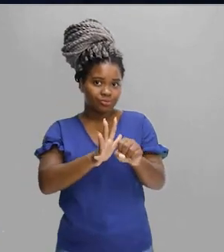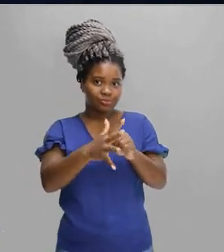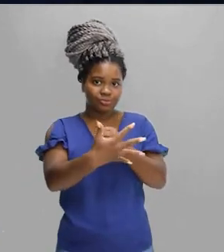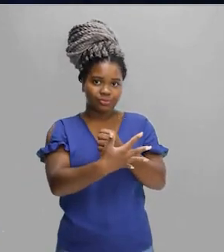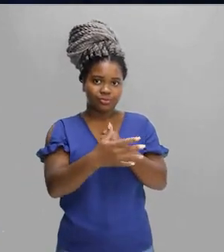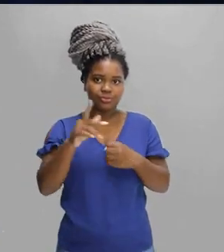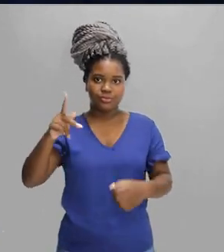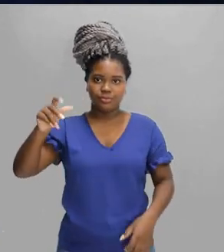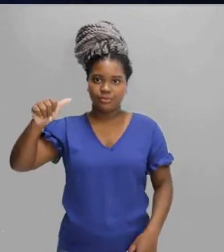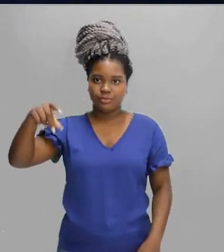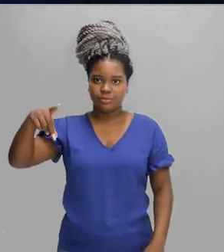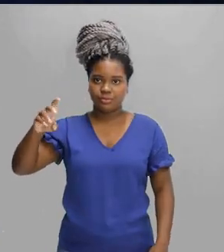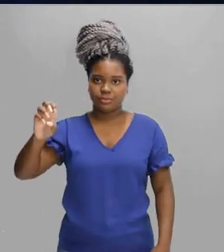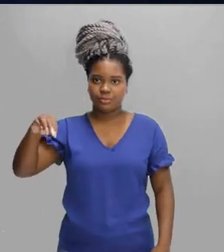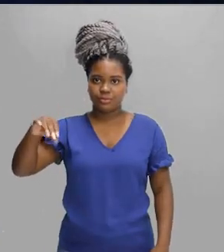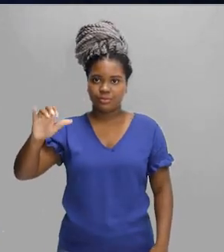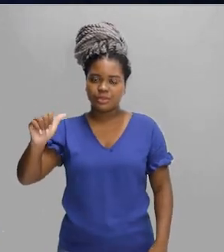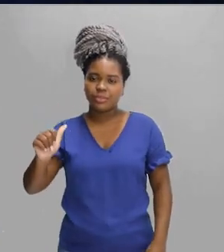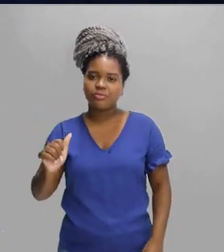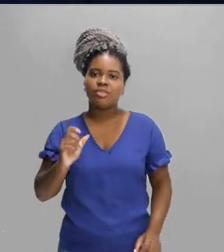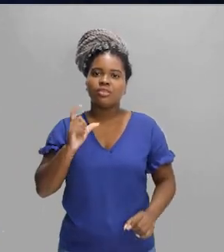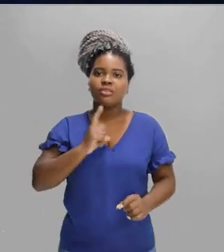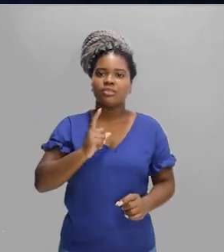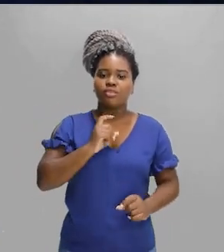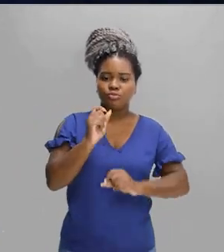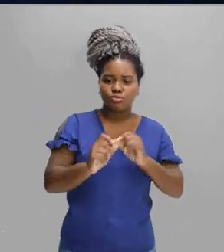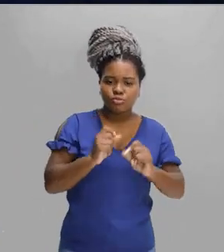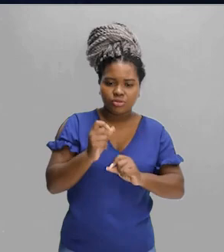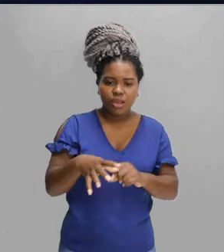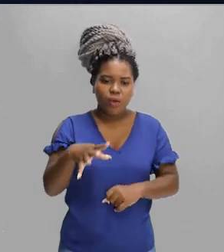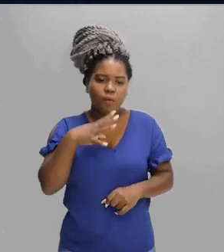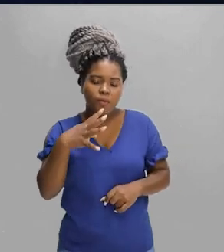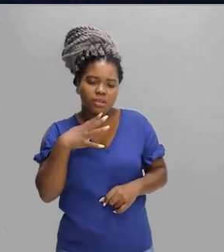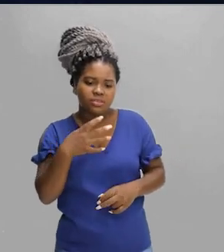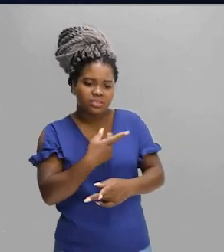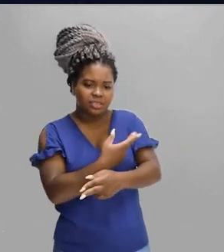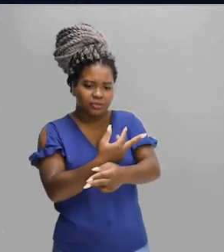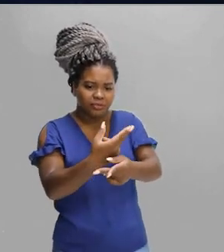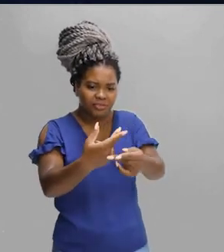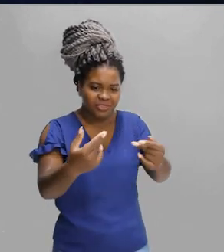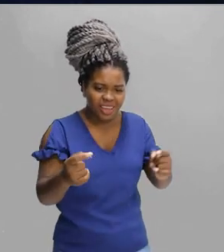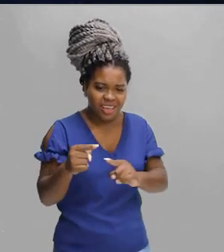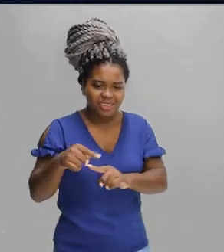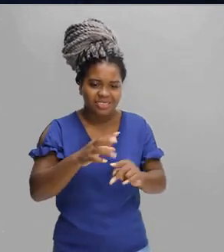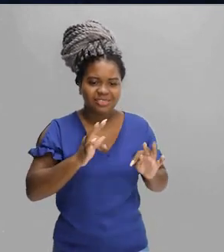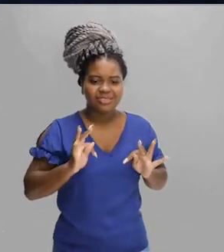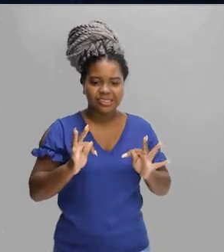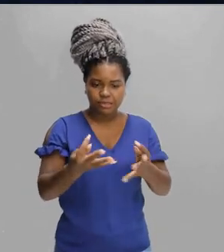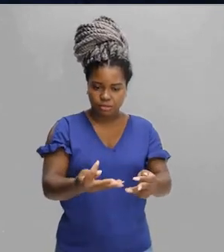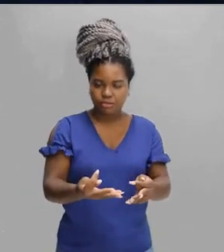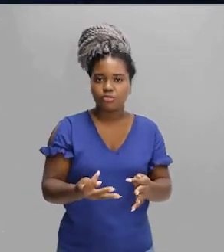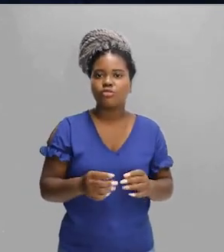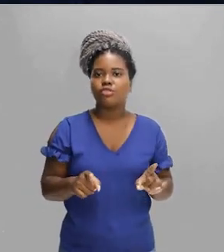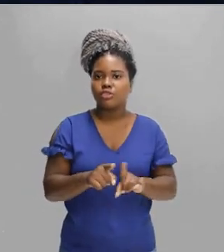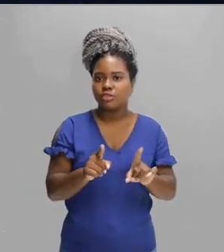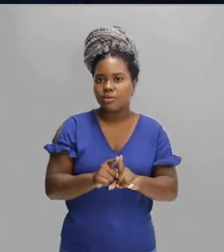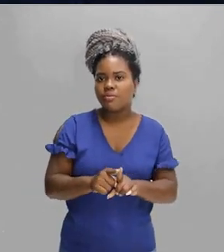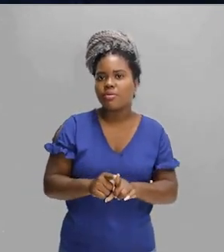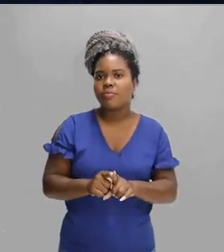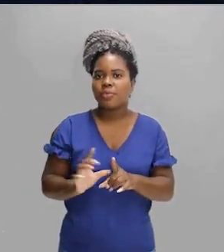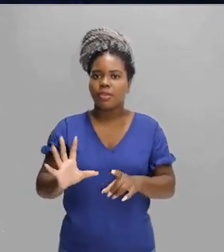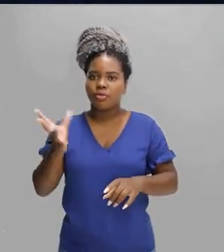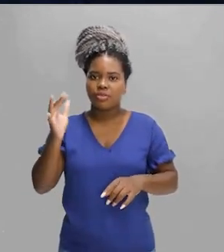visitando diversas tecnologias, diversos fenômenos culturais. E isso faz com que surjam novos